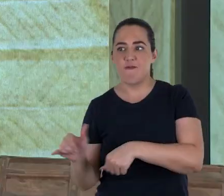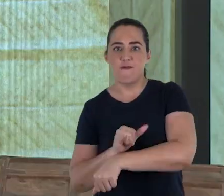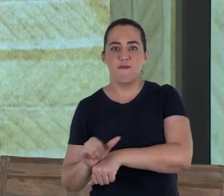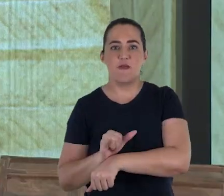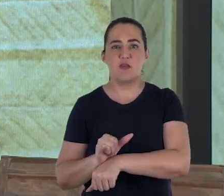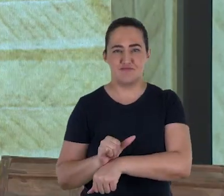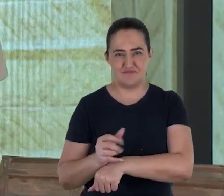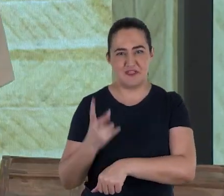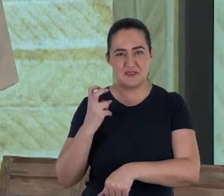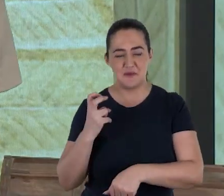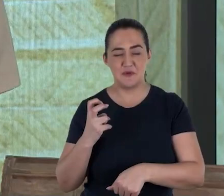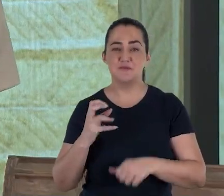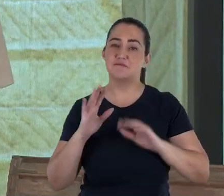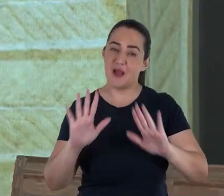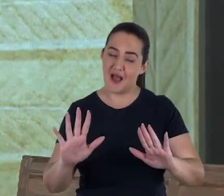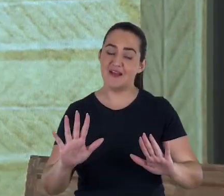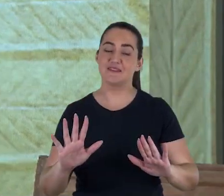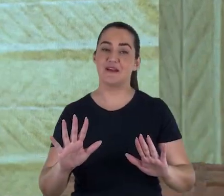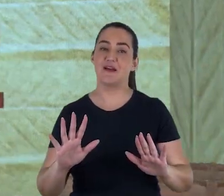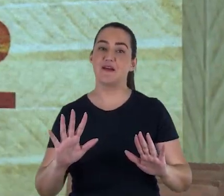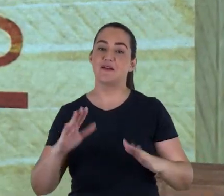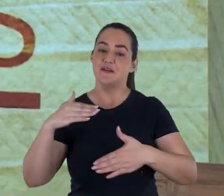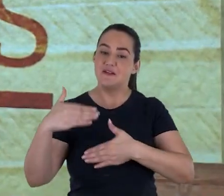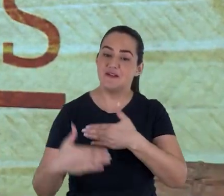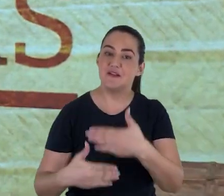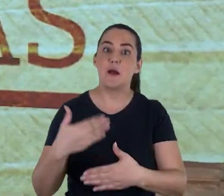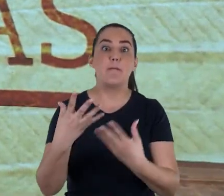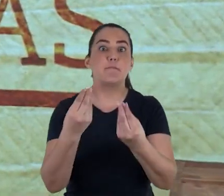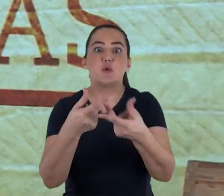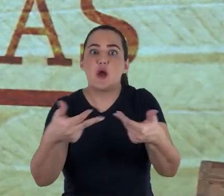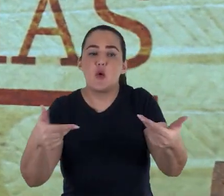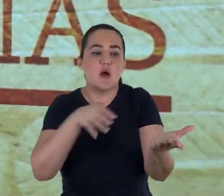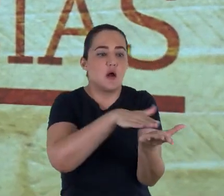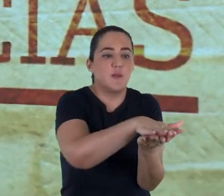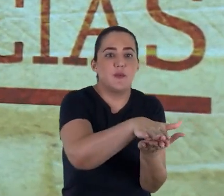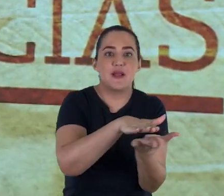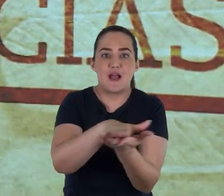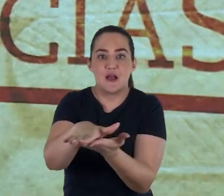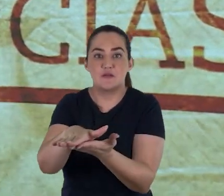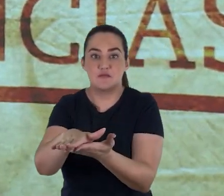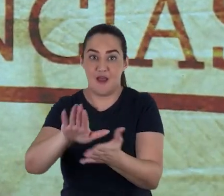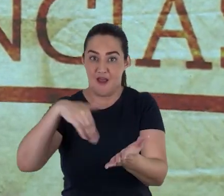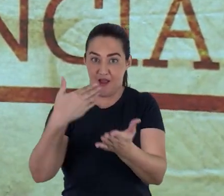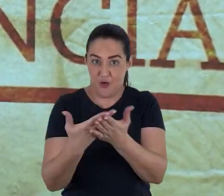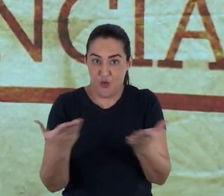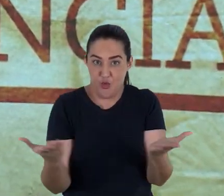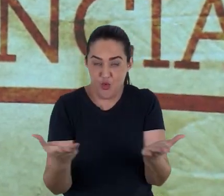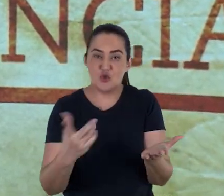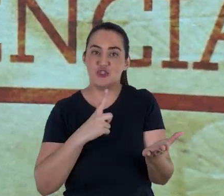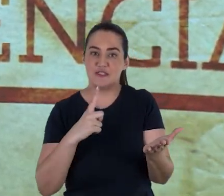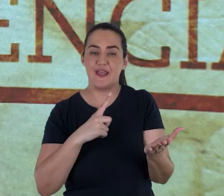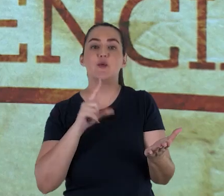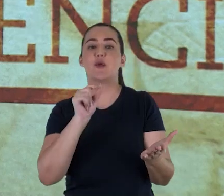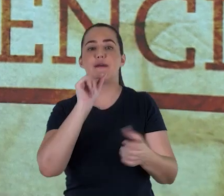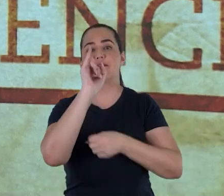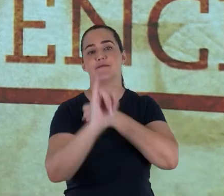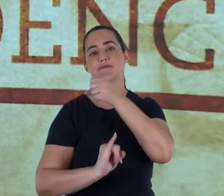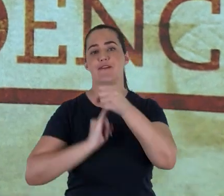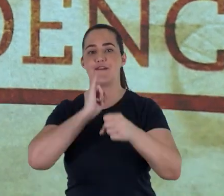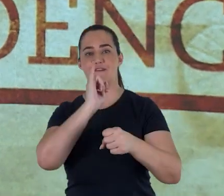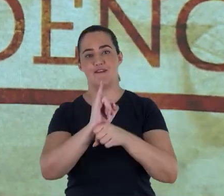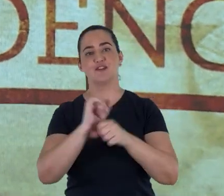Mas, felizmente, de lá para cá, muita coisa foi publicada e, hoje, vários dos manuscritos do Mar Morto podem ser encontrados